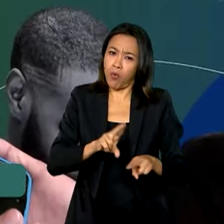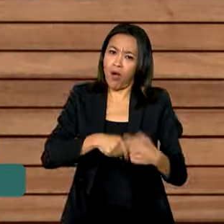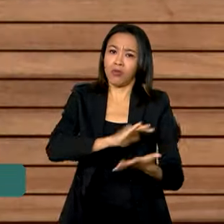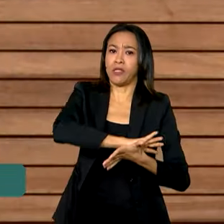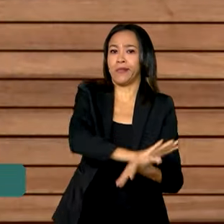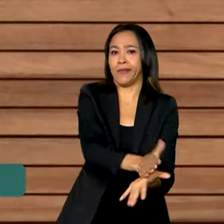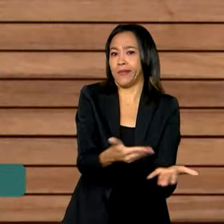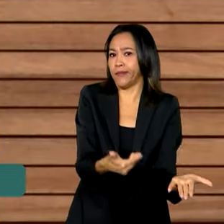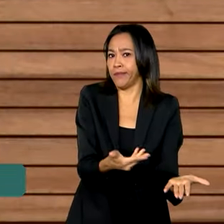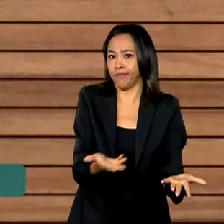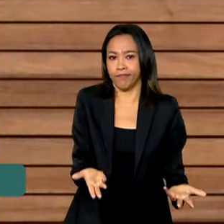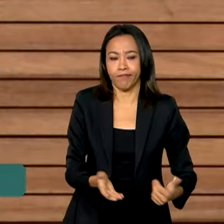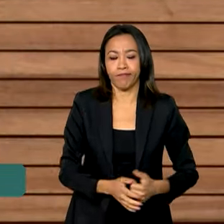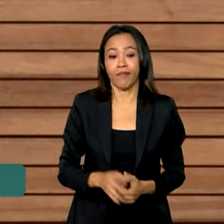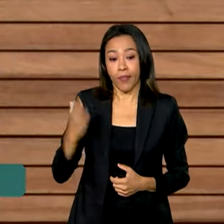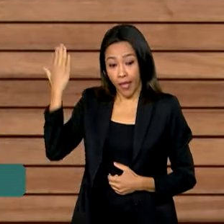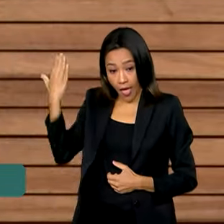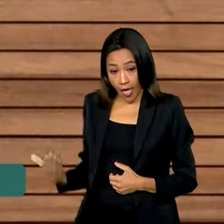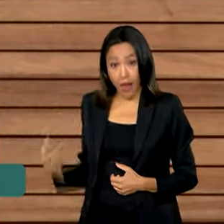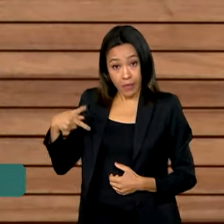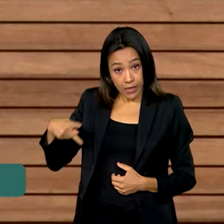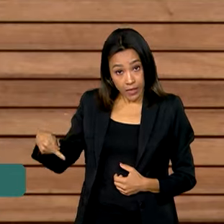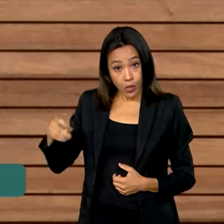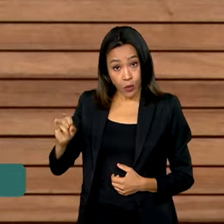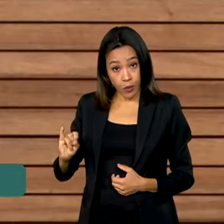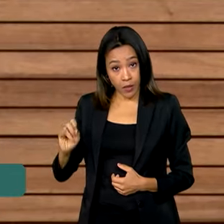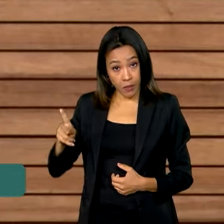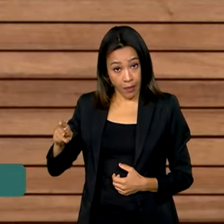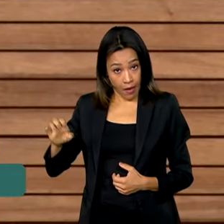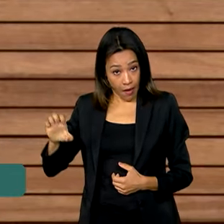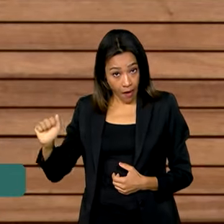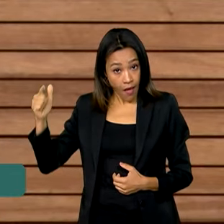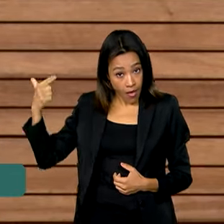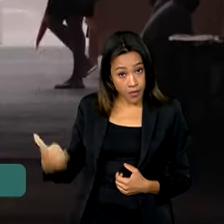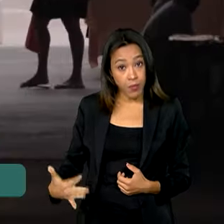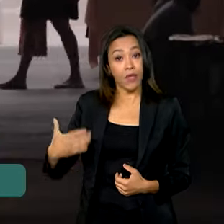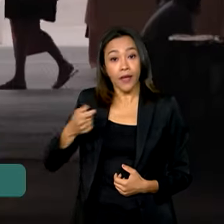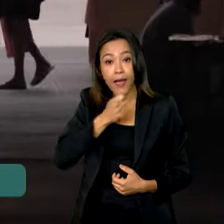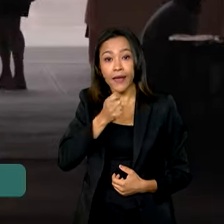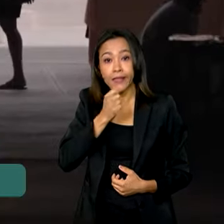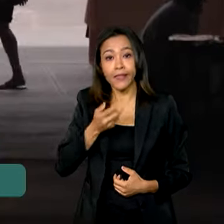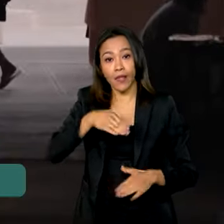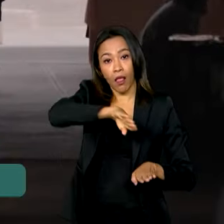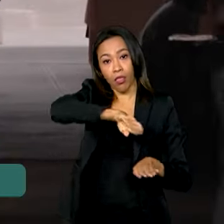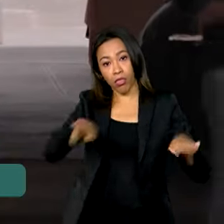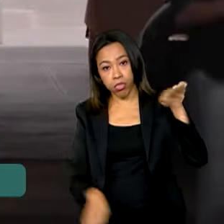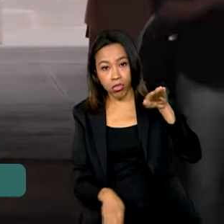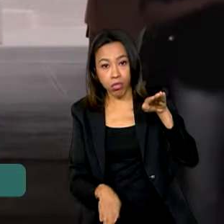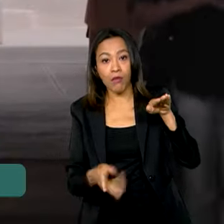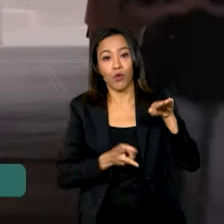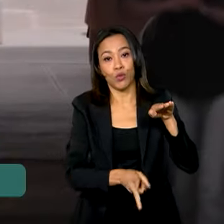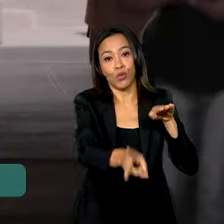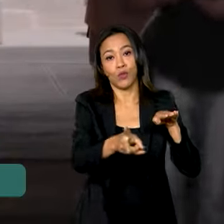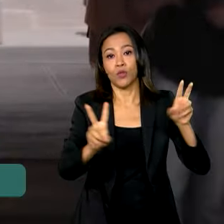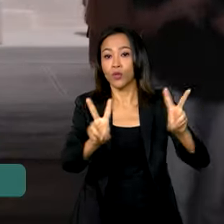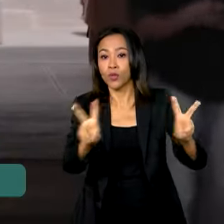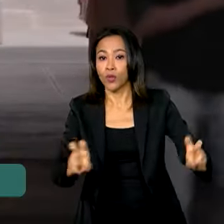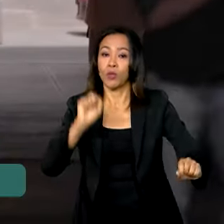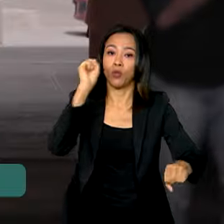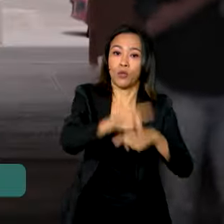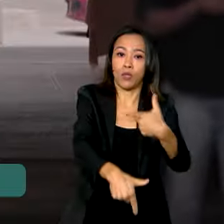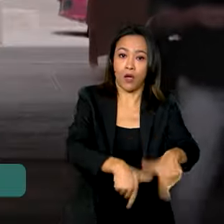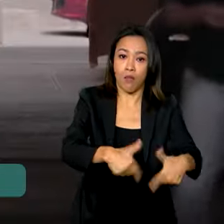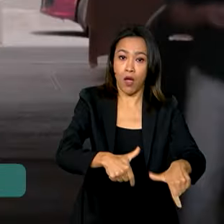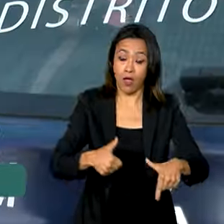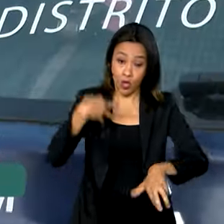A presidente do IPEA também ressaltou que as desigualdades ainda persistem, especialmente no mercado de trabalho, onde a